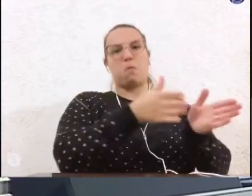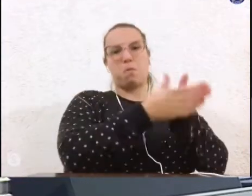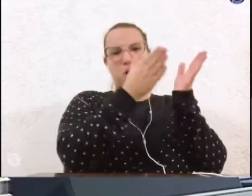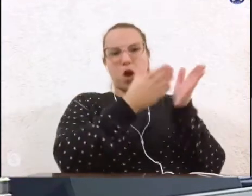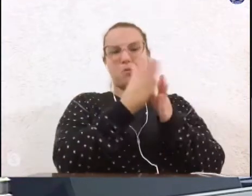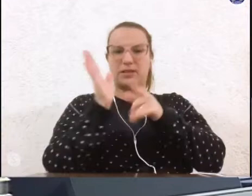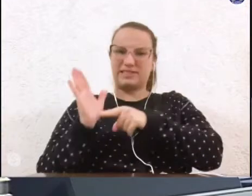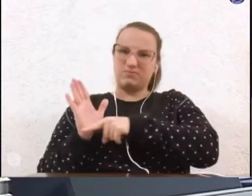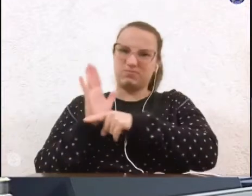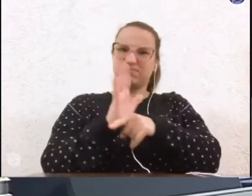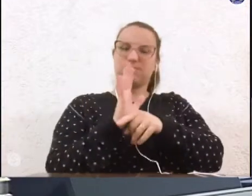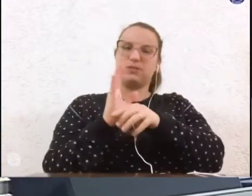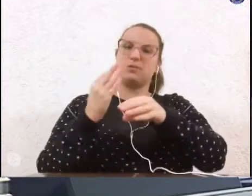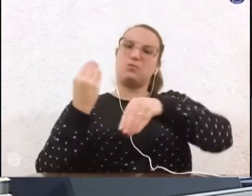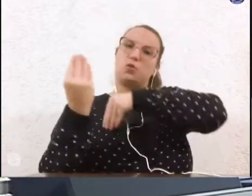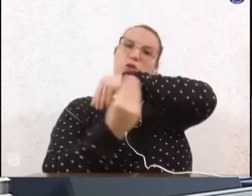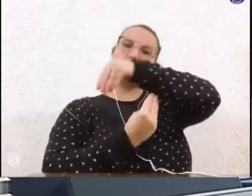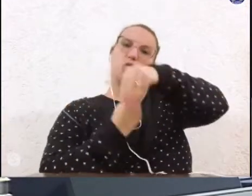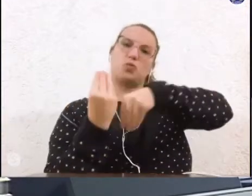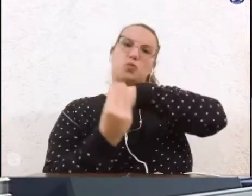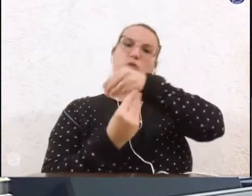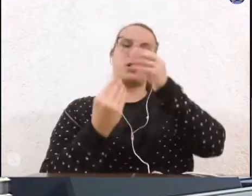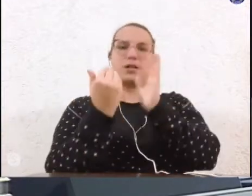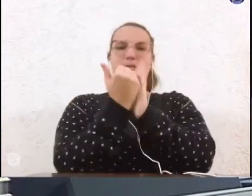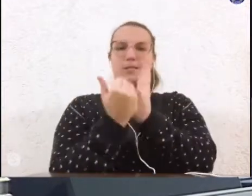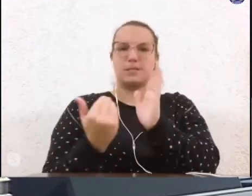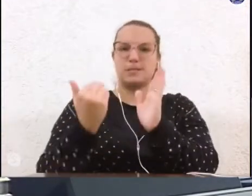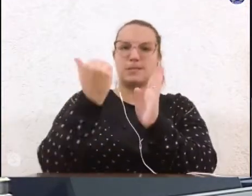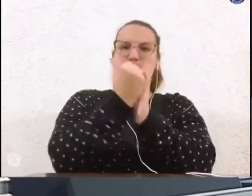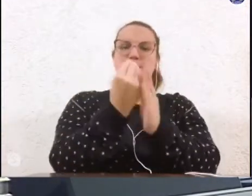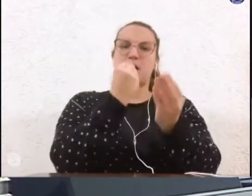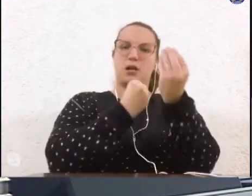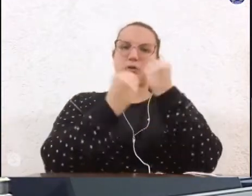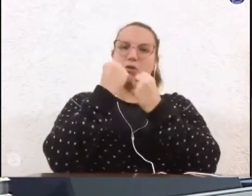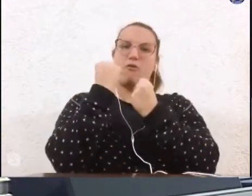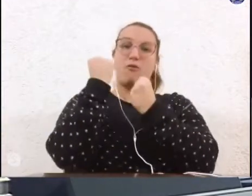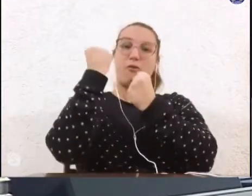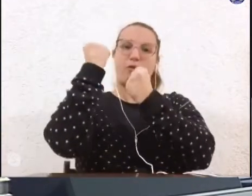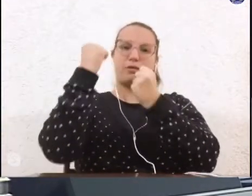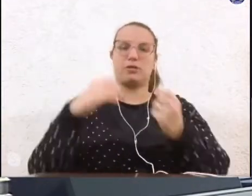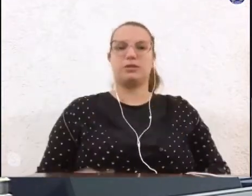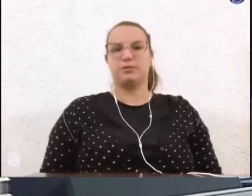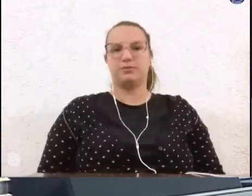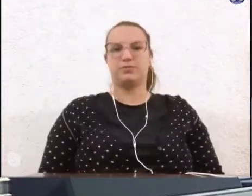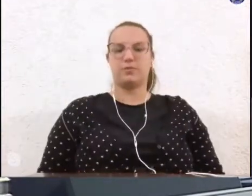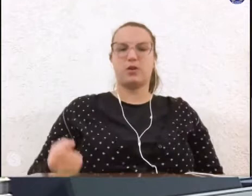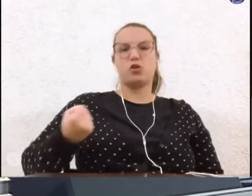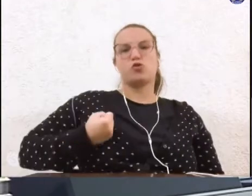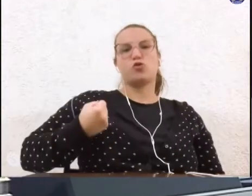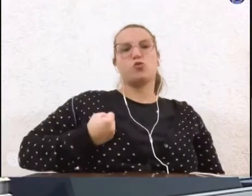da multimistura como complemento nutricional. Número